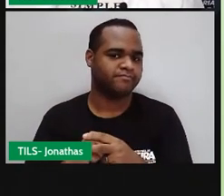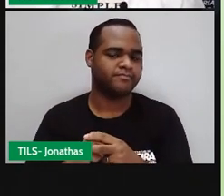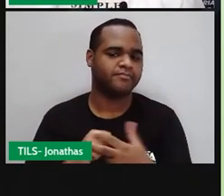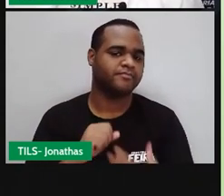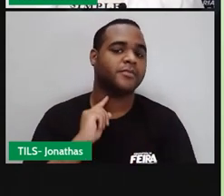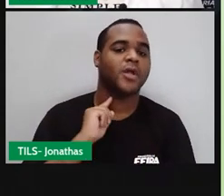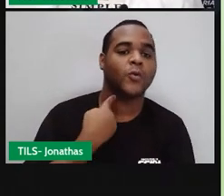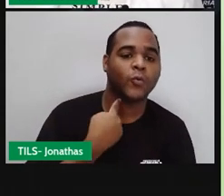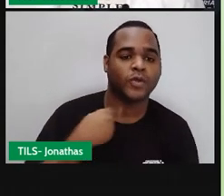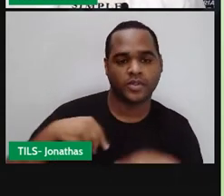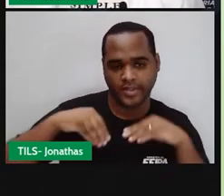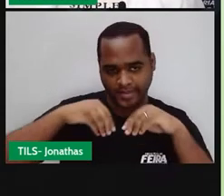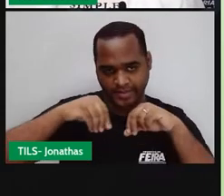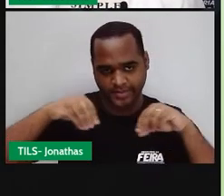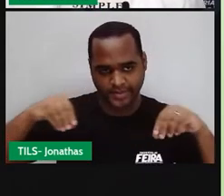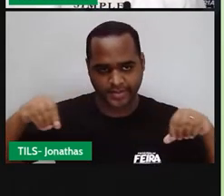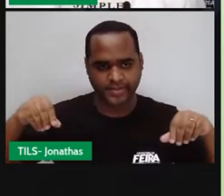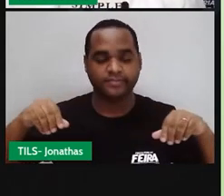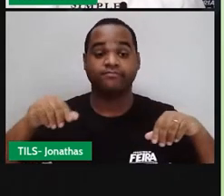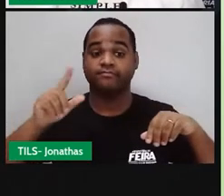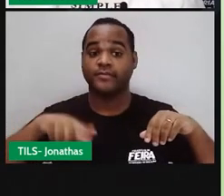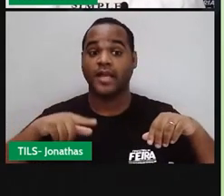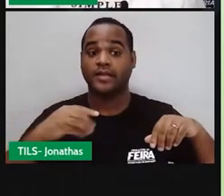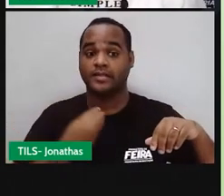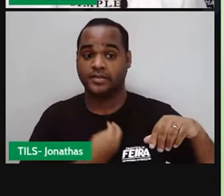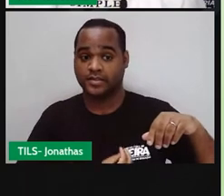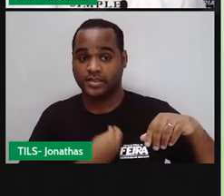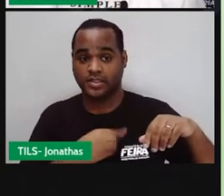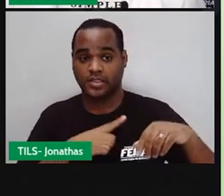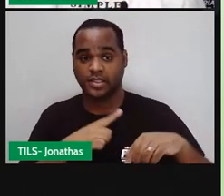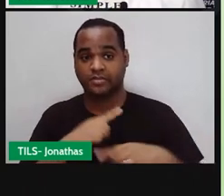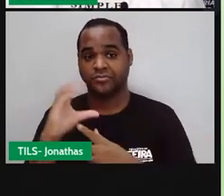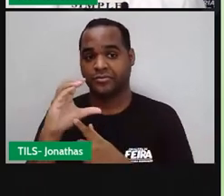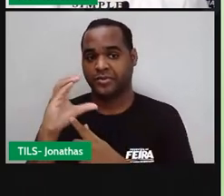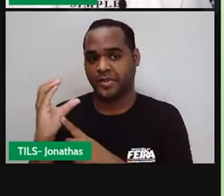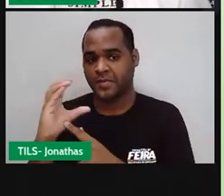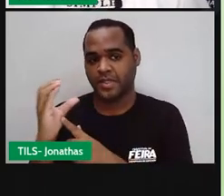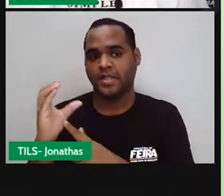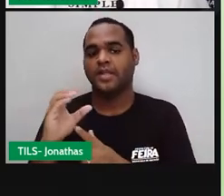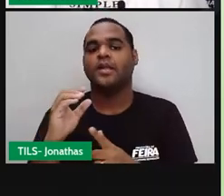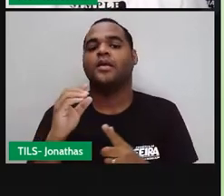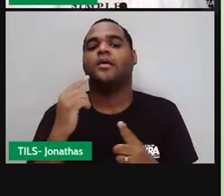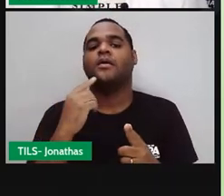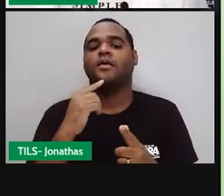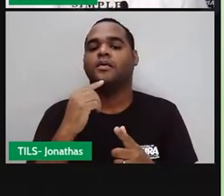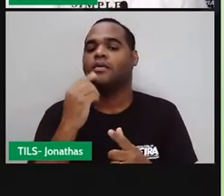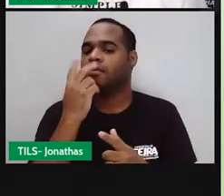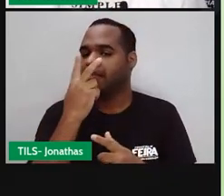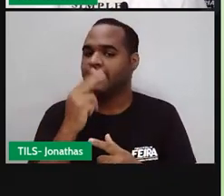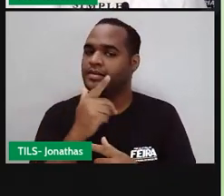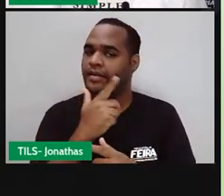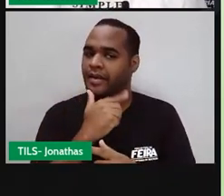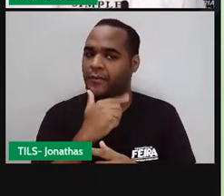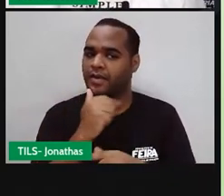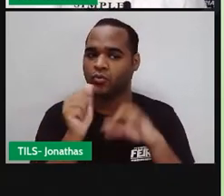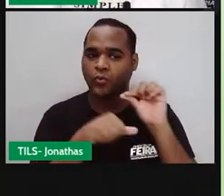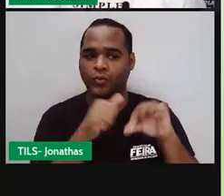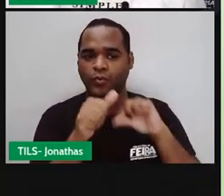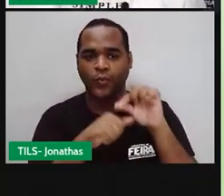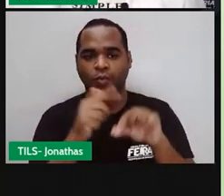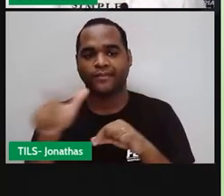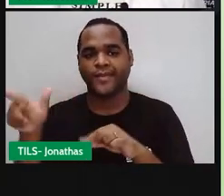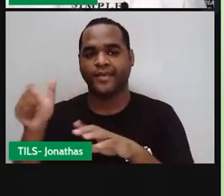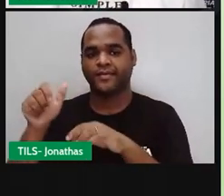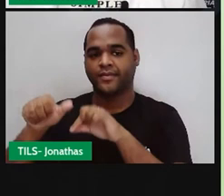solos também interfere, né, nesse clima que a gente vai ter, até porque a gente mexe com os recursos hídricos, o que altera esse